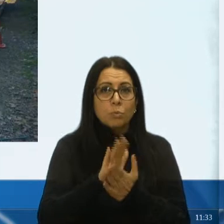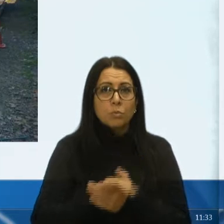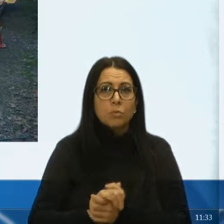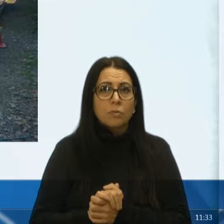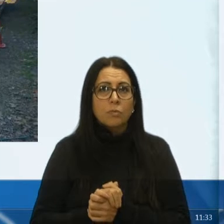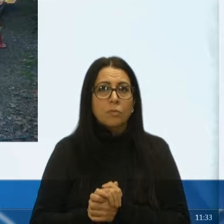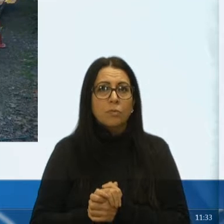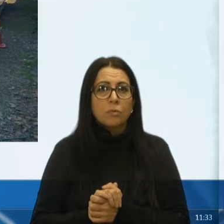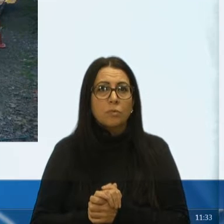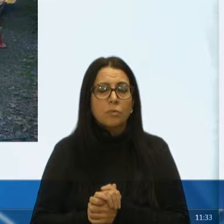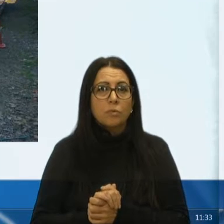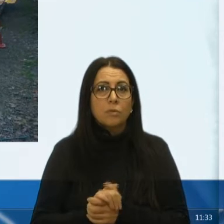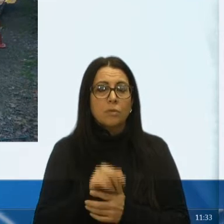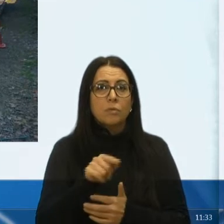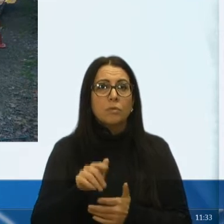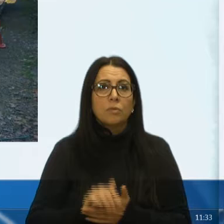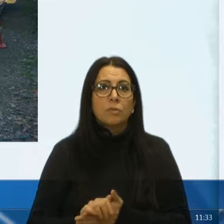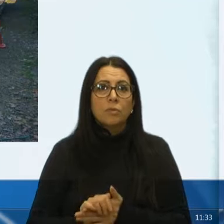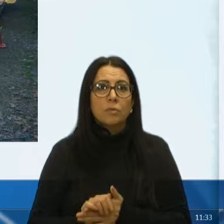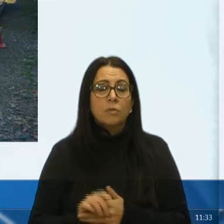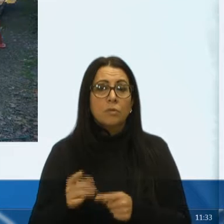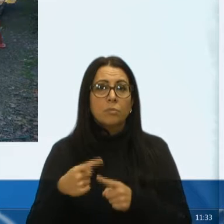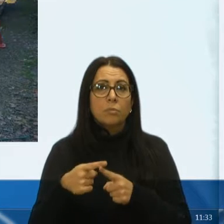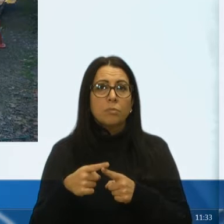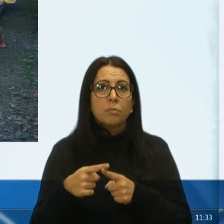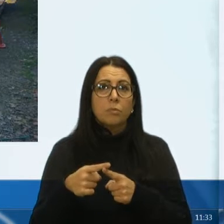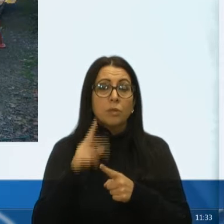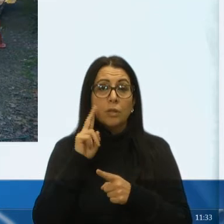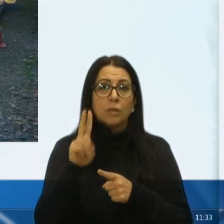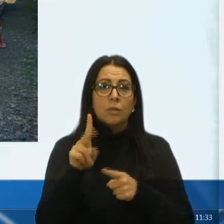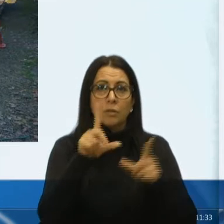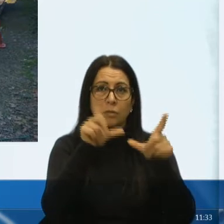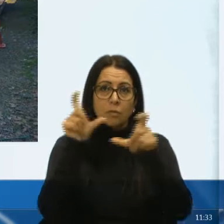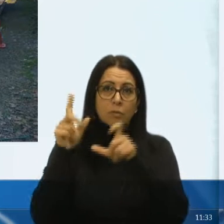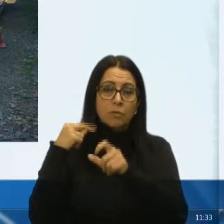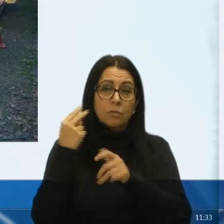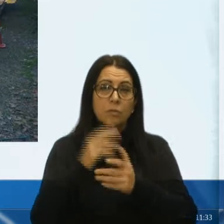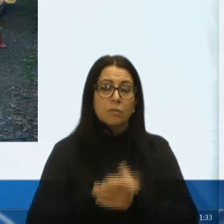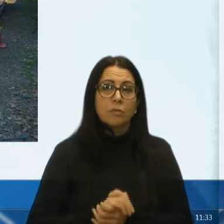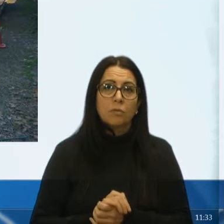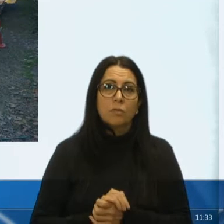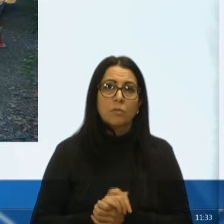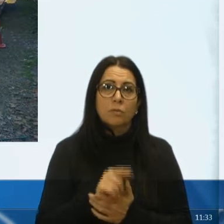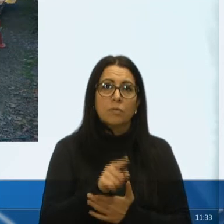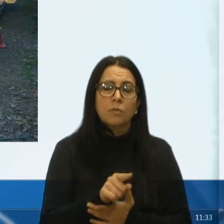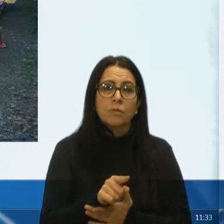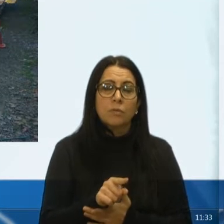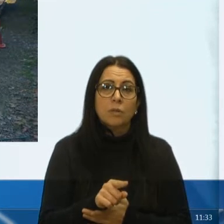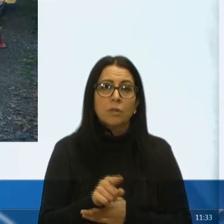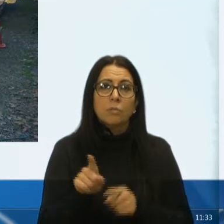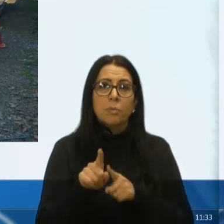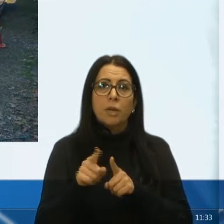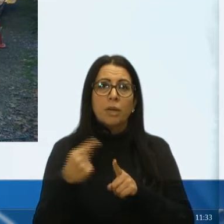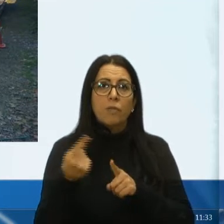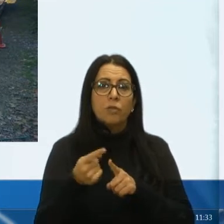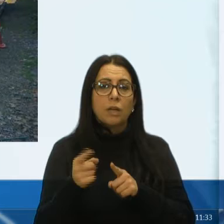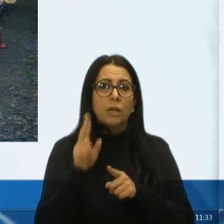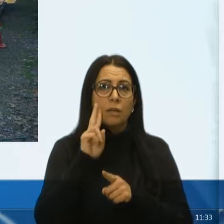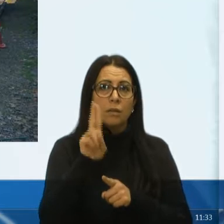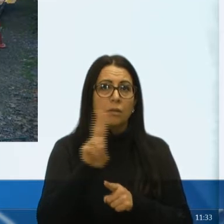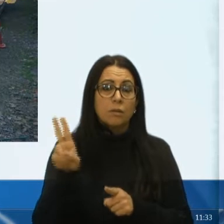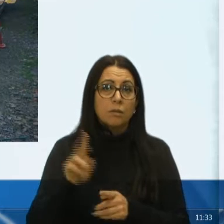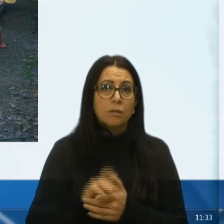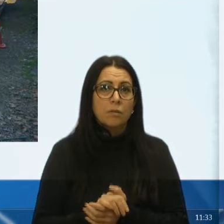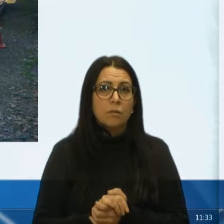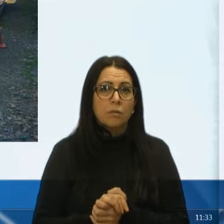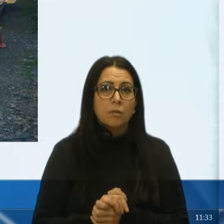Da mesma forma, nós temos esse, esse que nós estamos vendo, essa foto, sei que ele está em casa, também está assistindo, é um